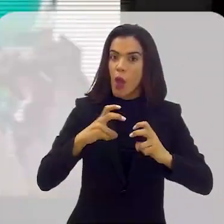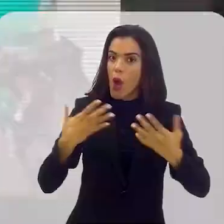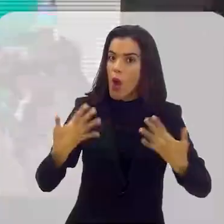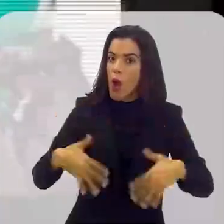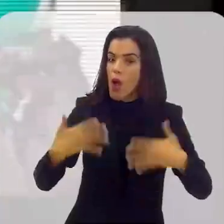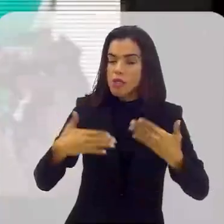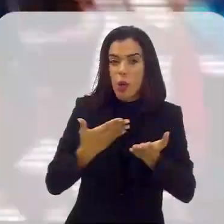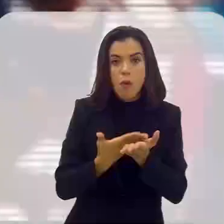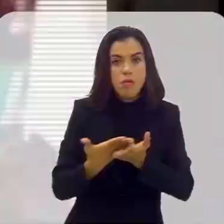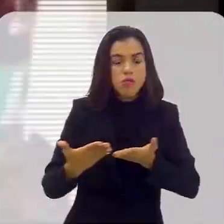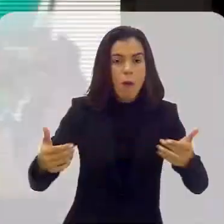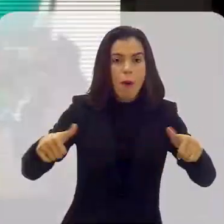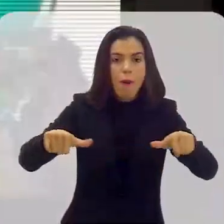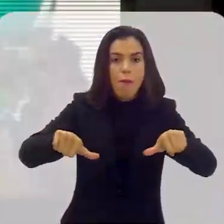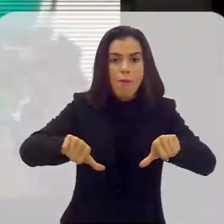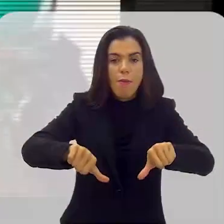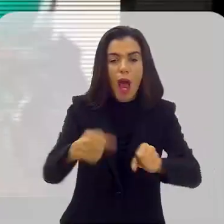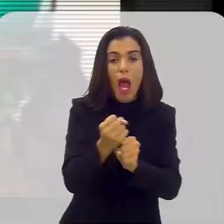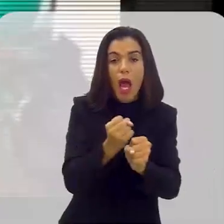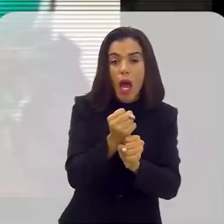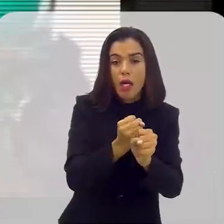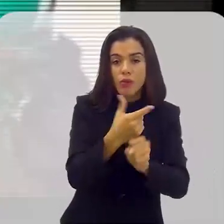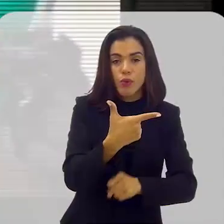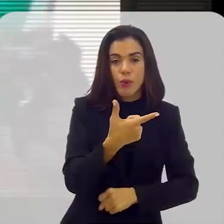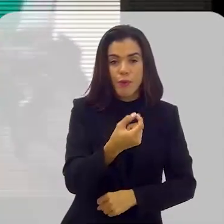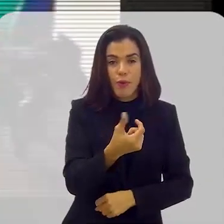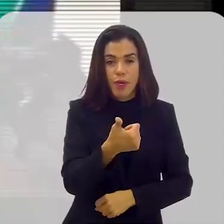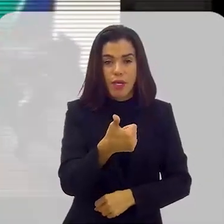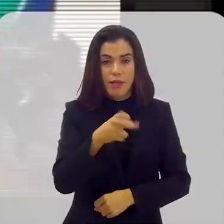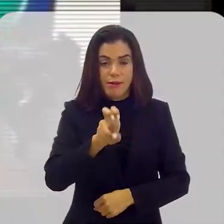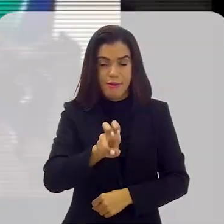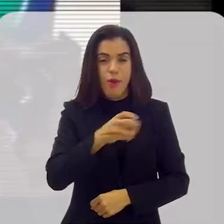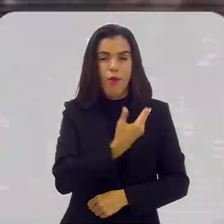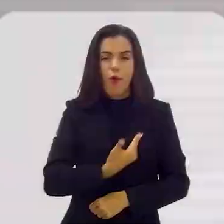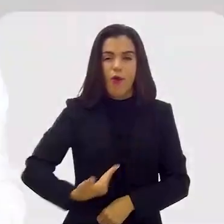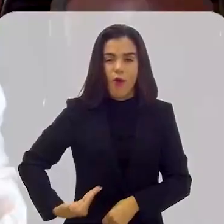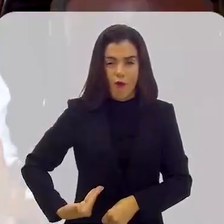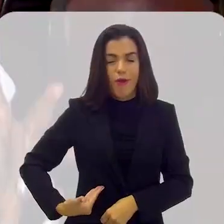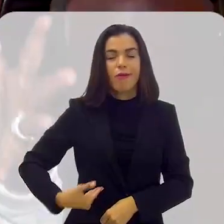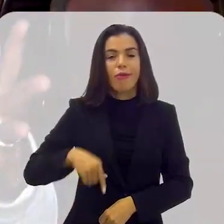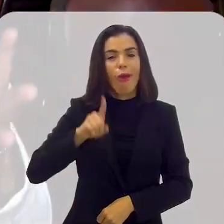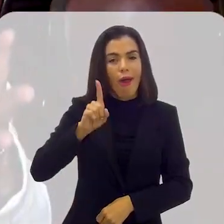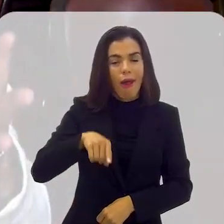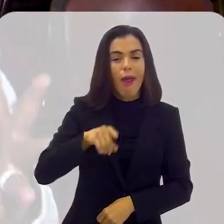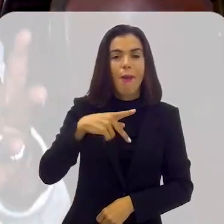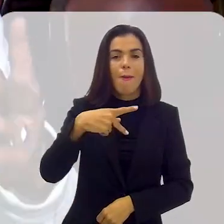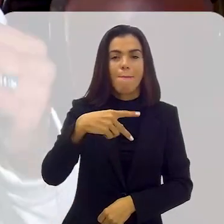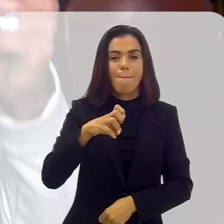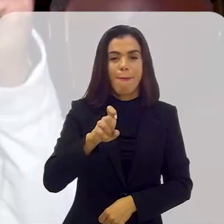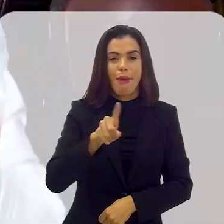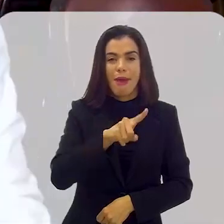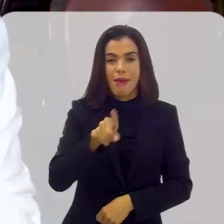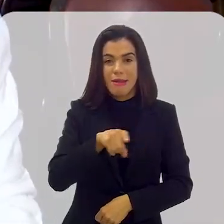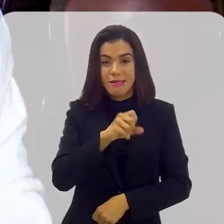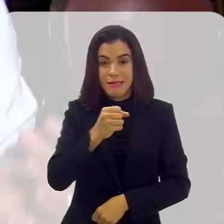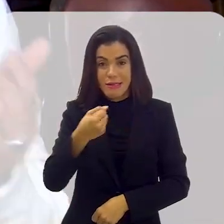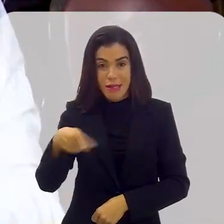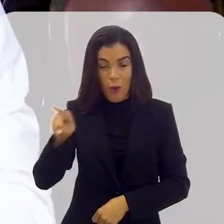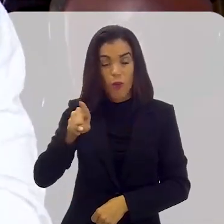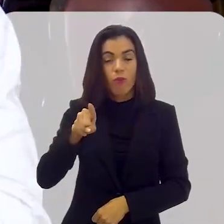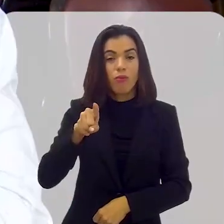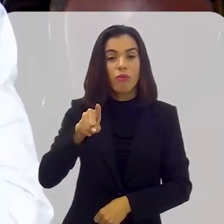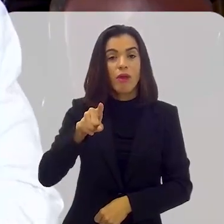A coisa começou a piorar em 2015, quando o governador era o então governador, era o Pezão,